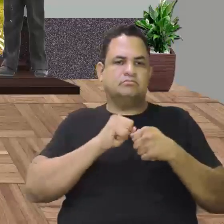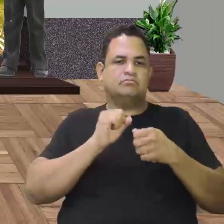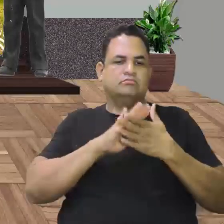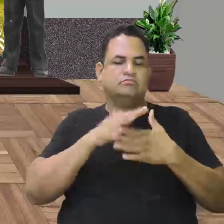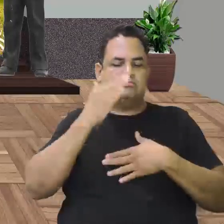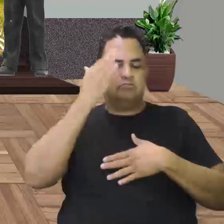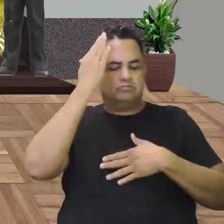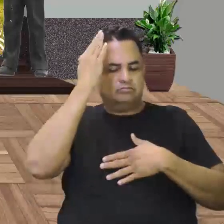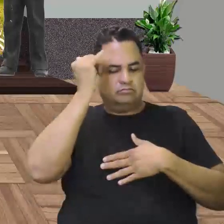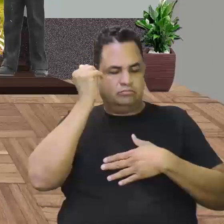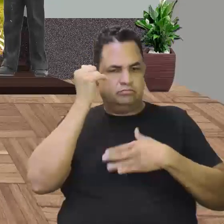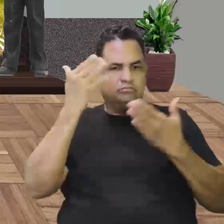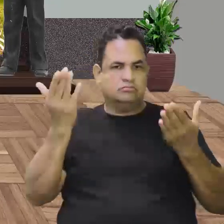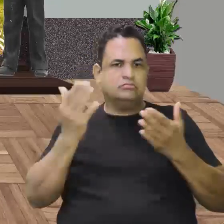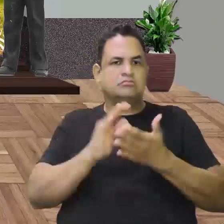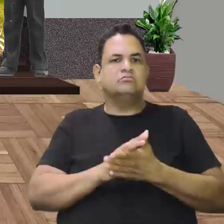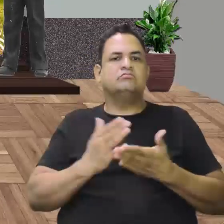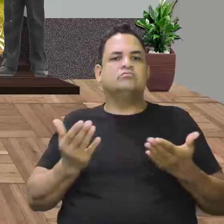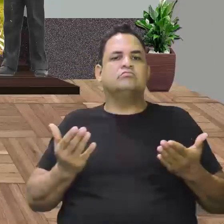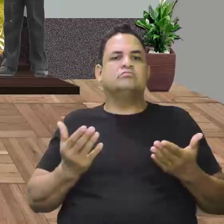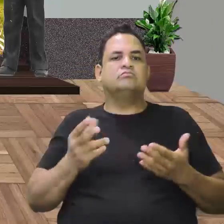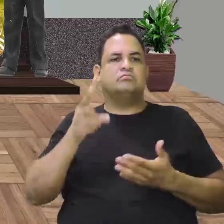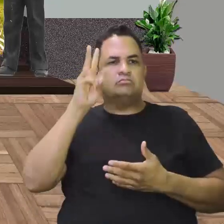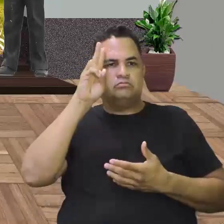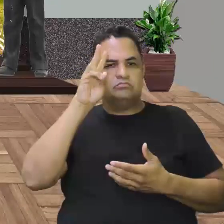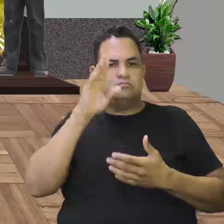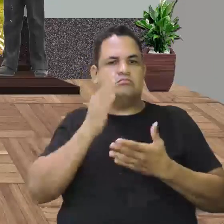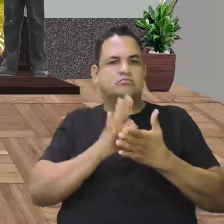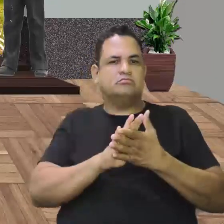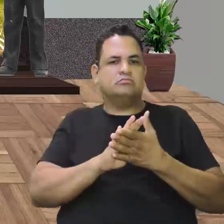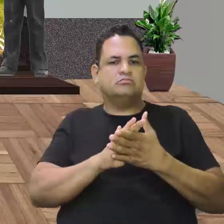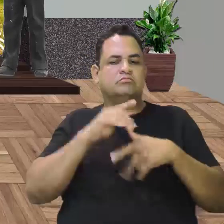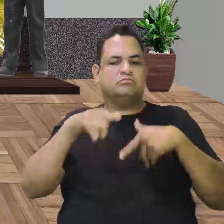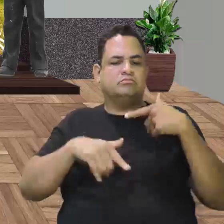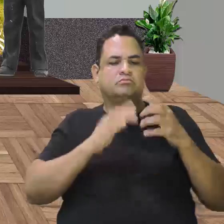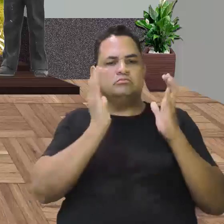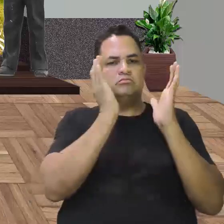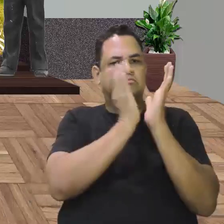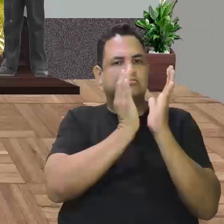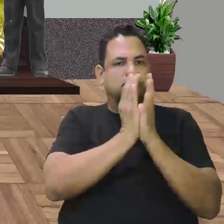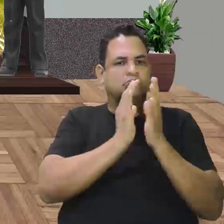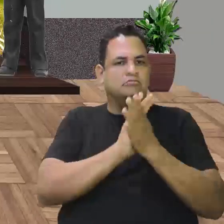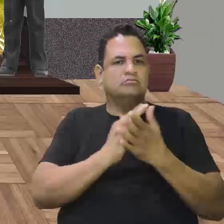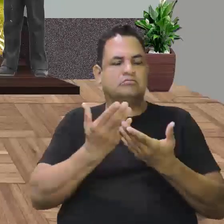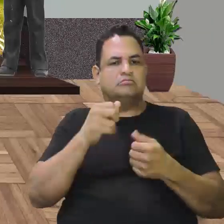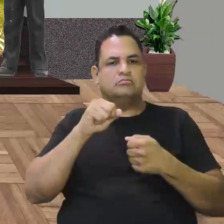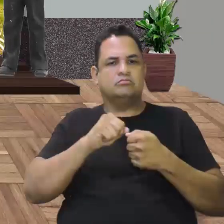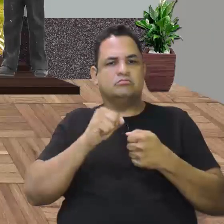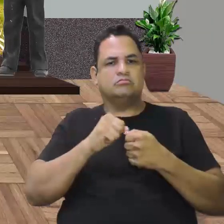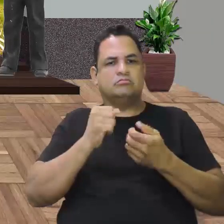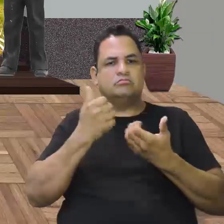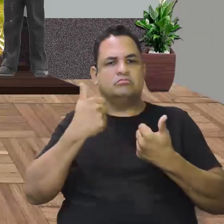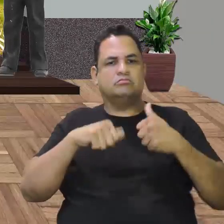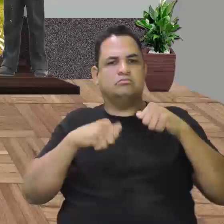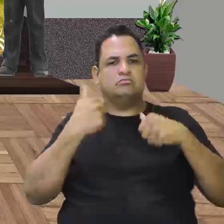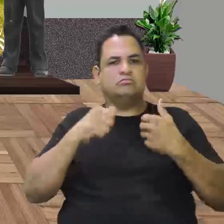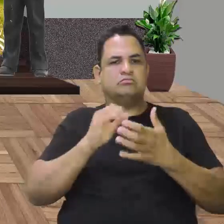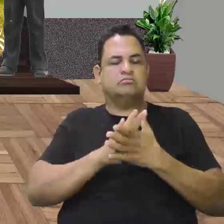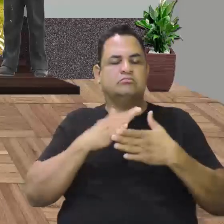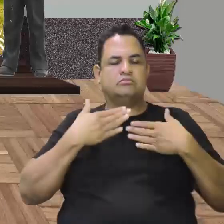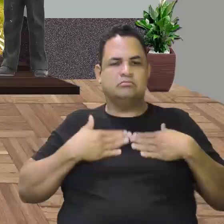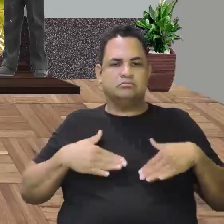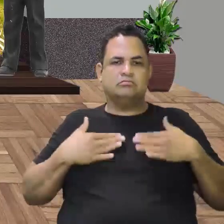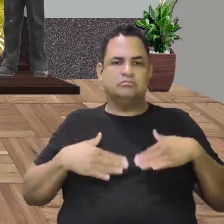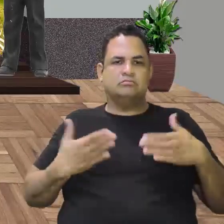sabedoria. Lembrem que eu trabalhei nesse segundo módulo, que vocês irão fazer uma avaliação bem